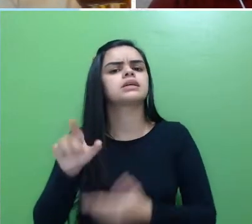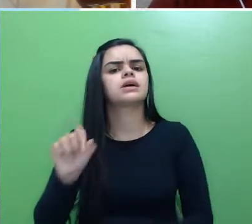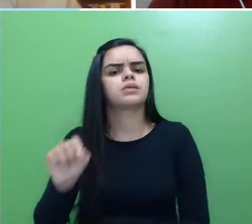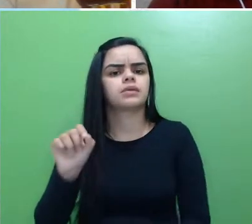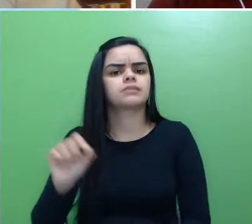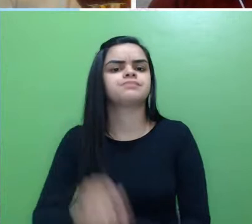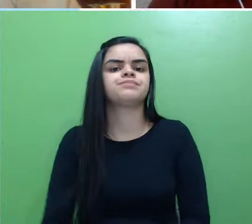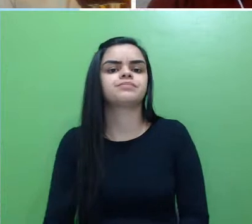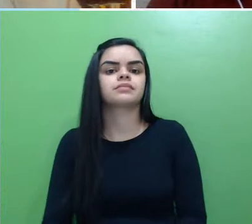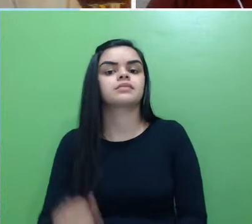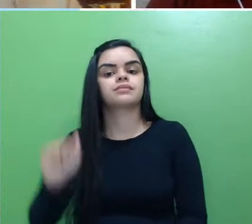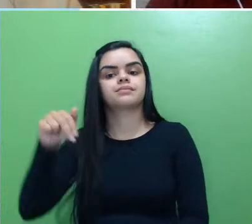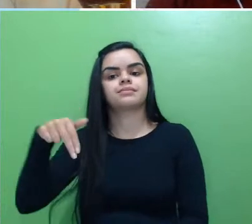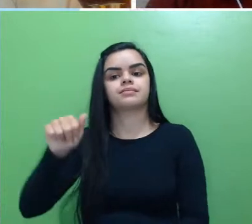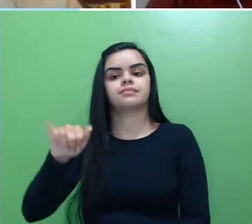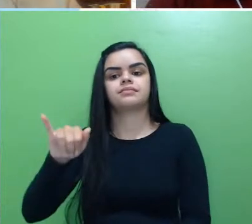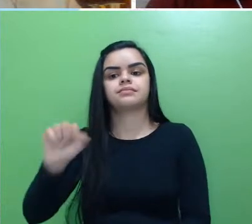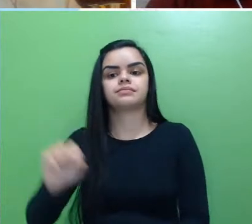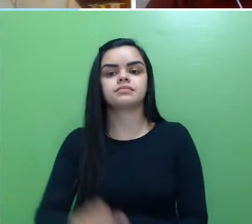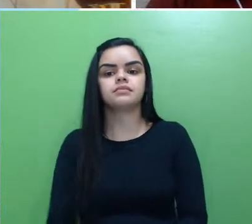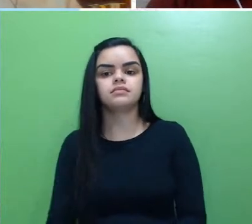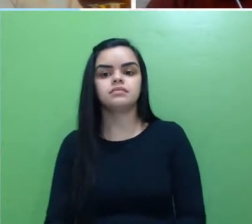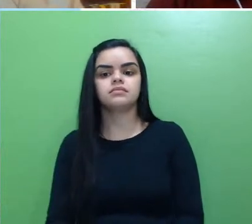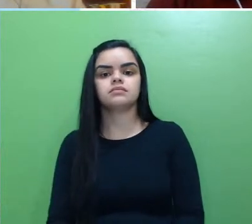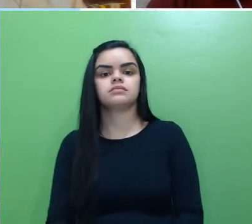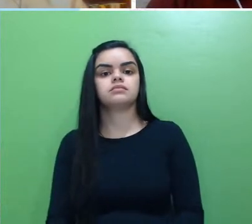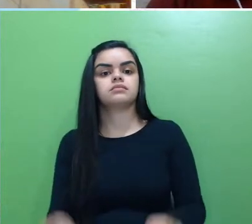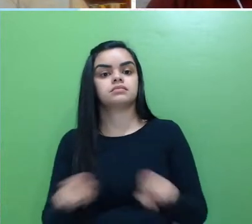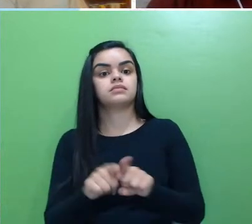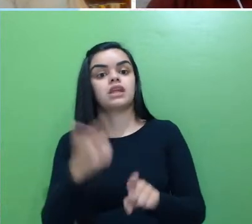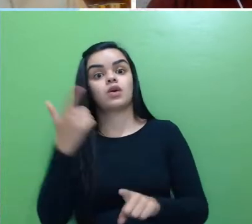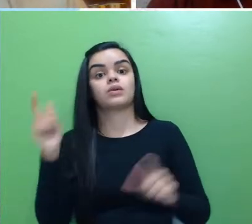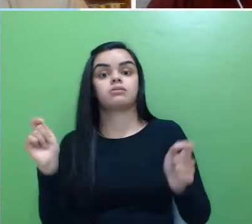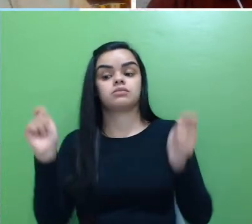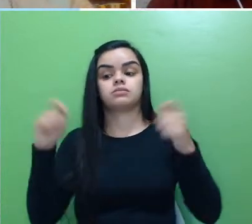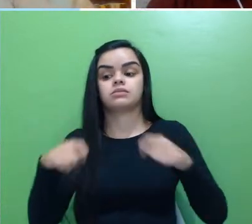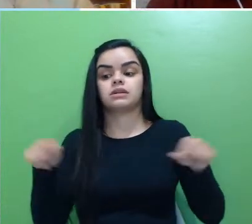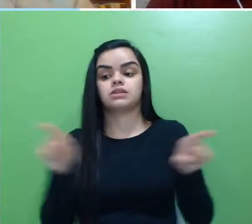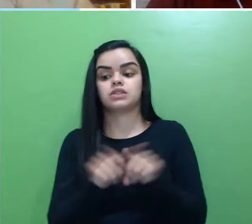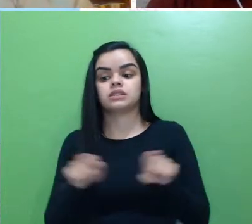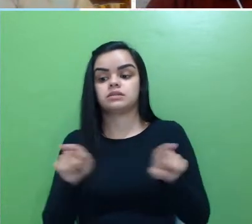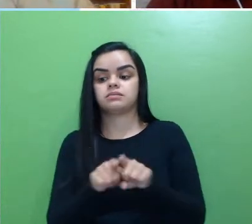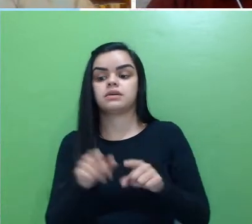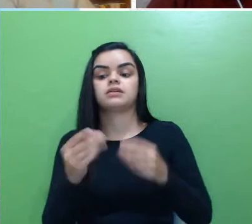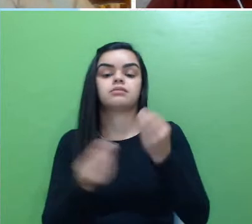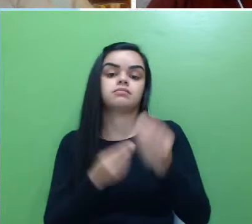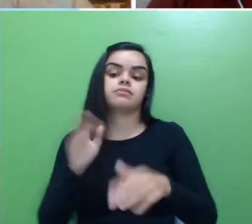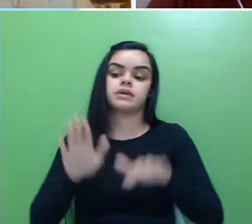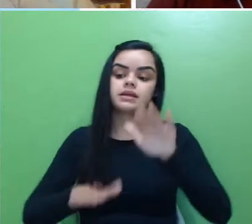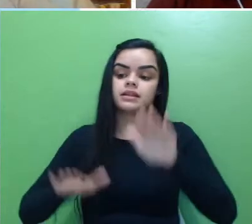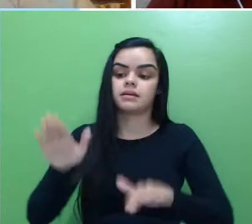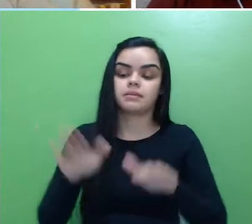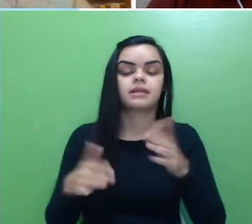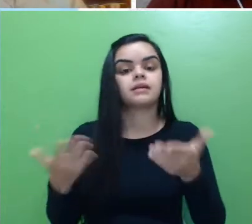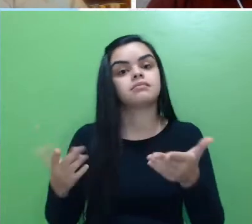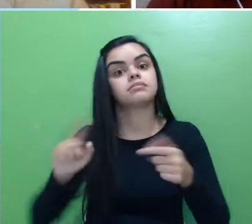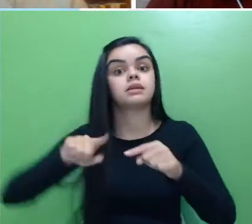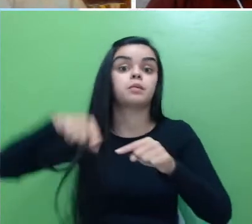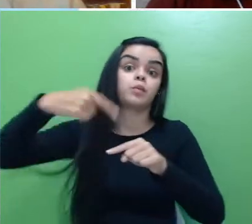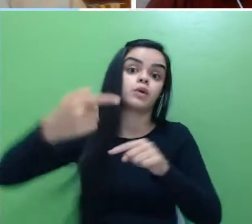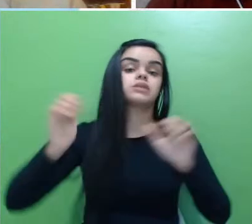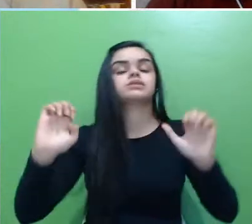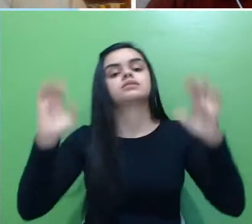no anais. E aí também existe uma outra possibilidade, mas isso vai depender do pós-evento,